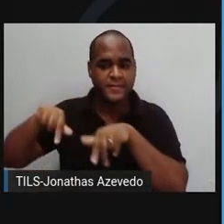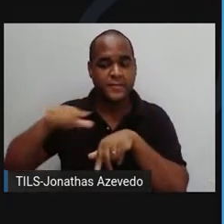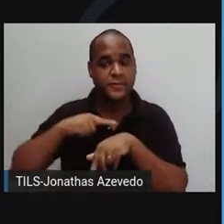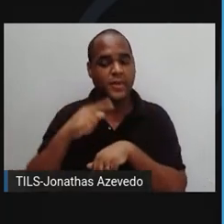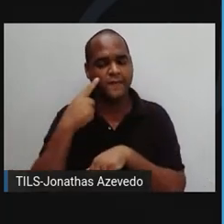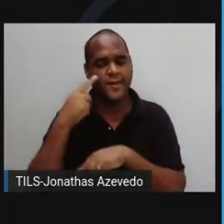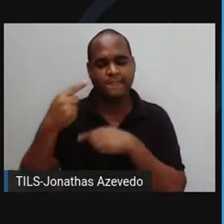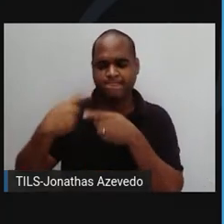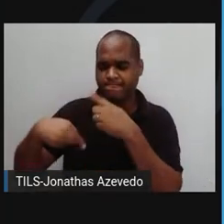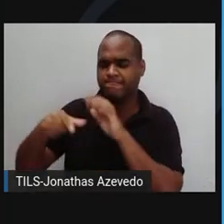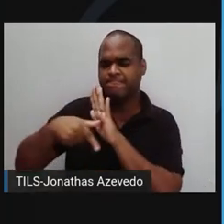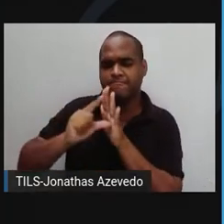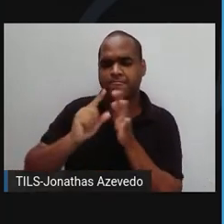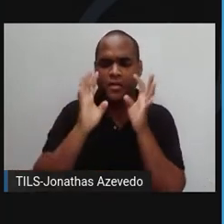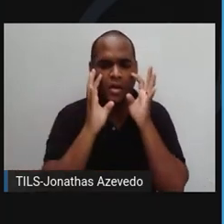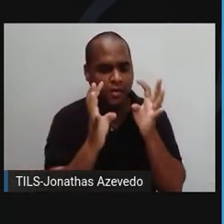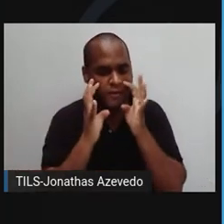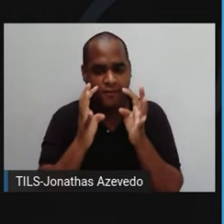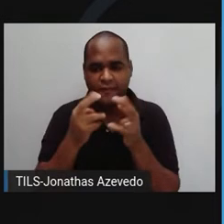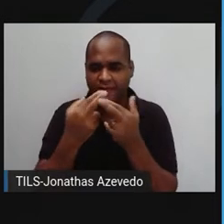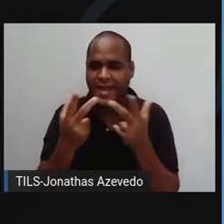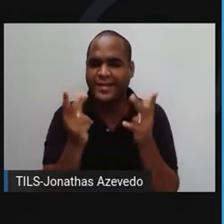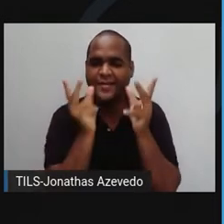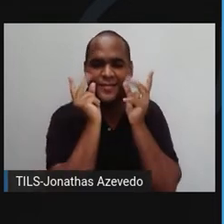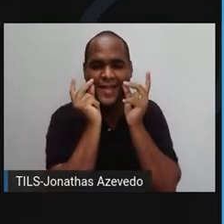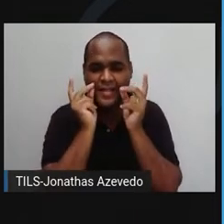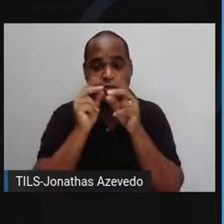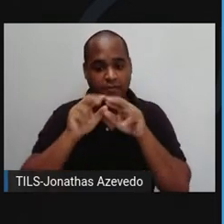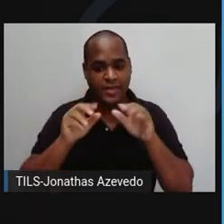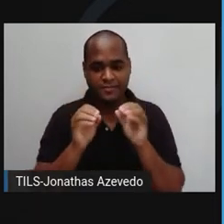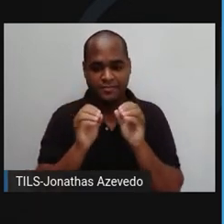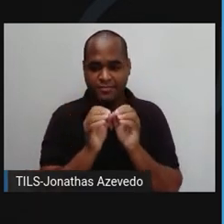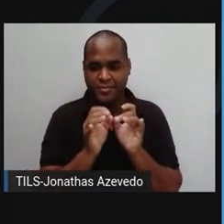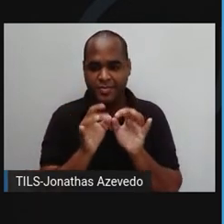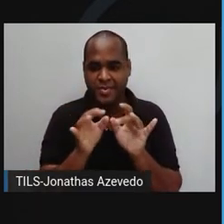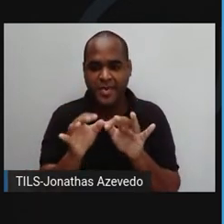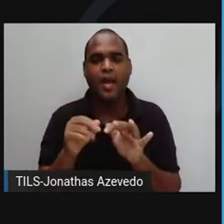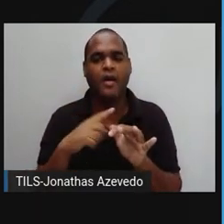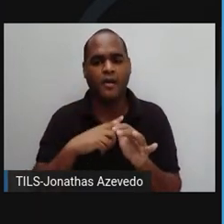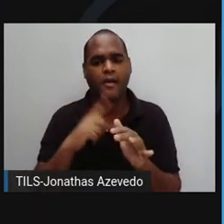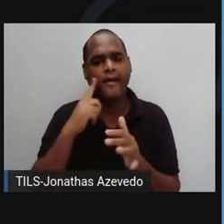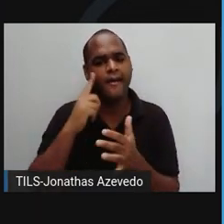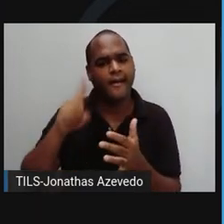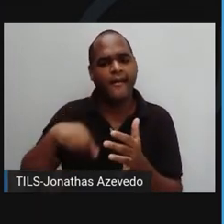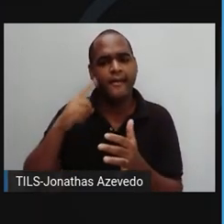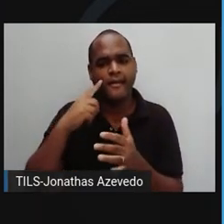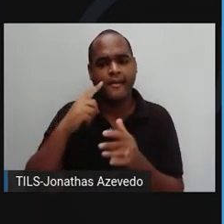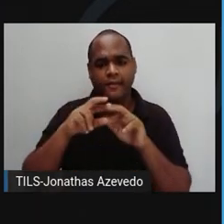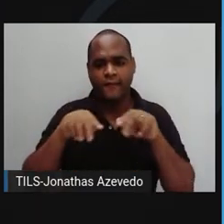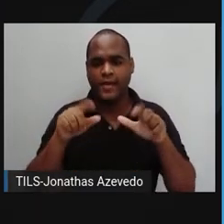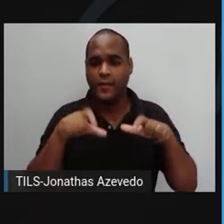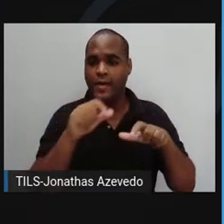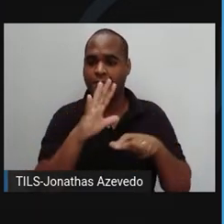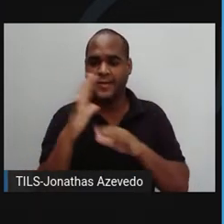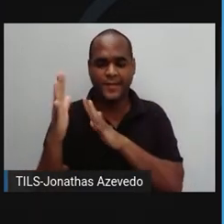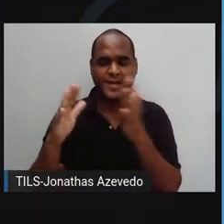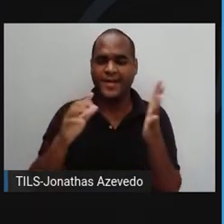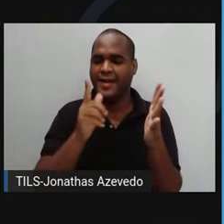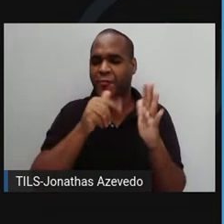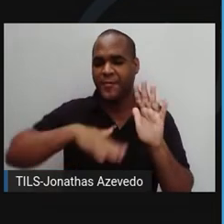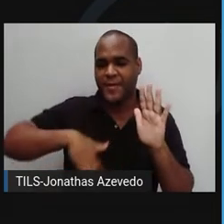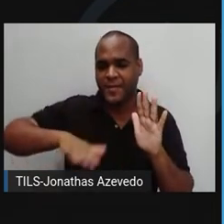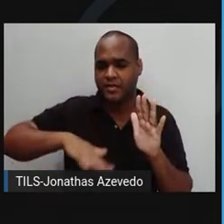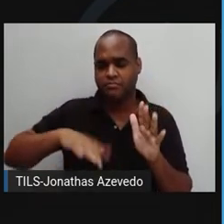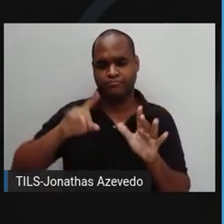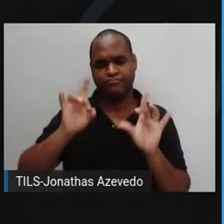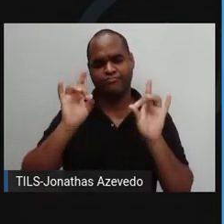começamos a prestar atenção em todo esse microplástico nos oceanos. É inegável a quantidade de lixo plástico que introduzimos nos ecossistemas marinhos, e essa suposta